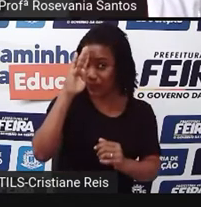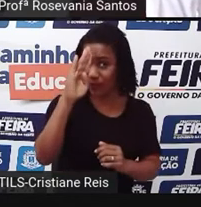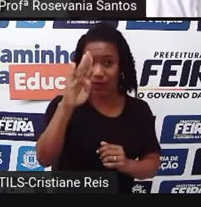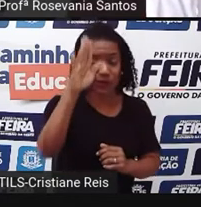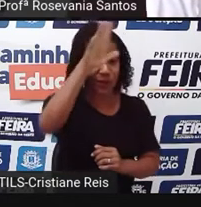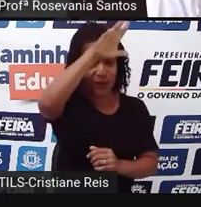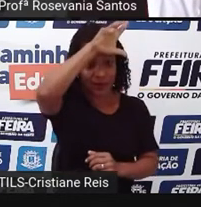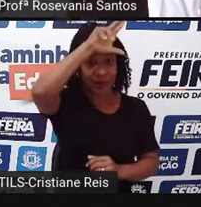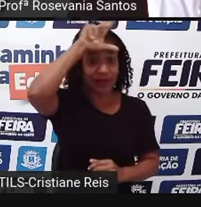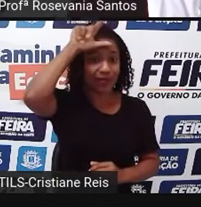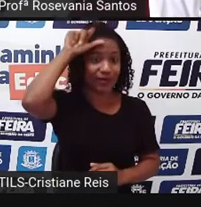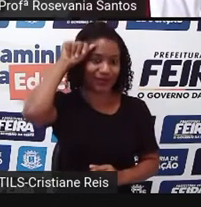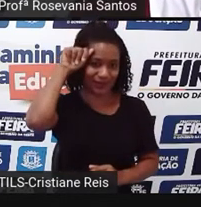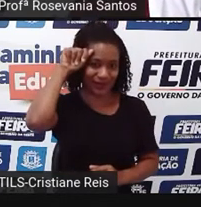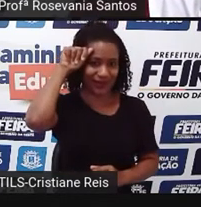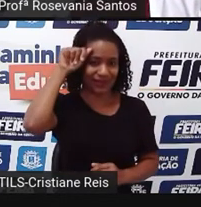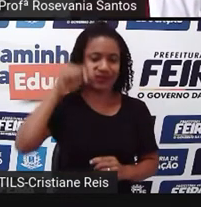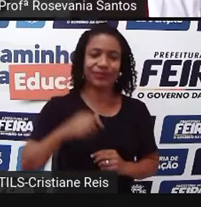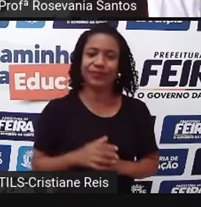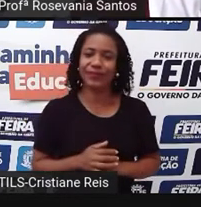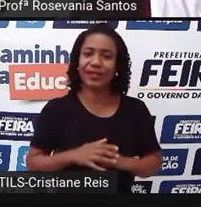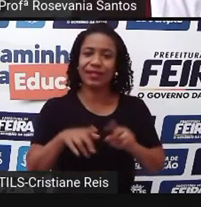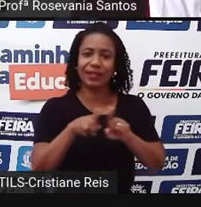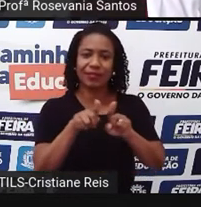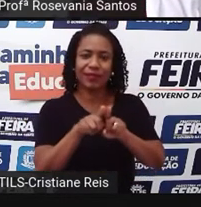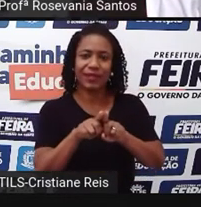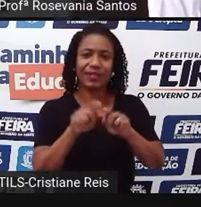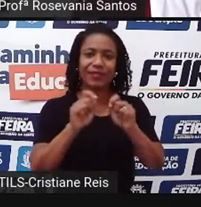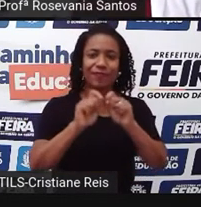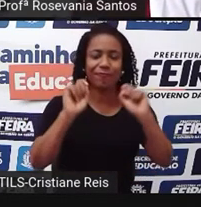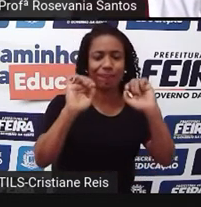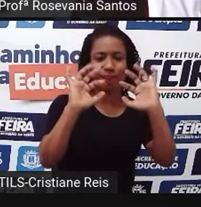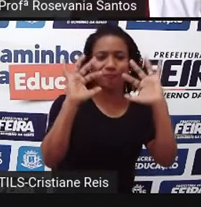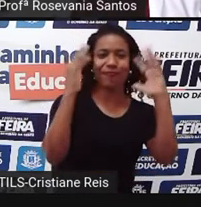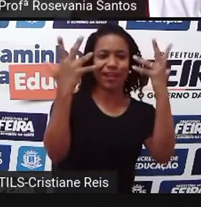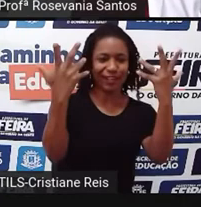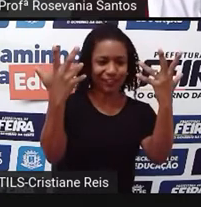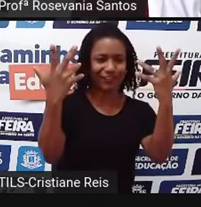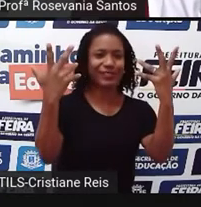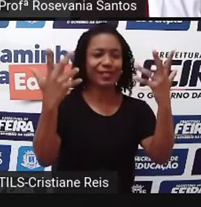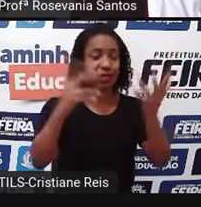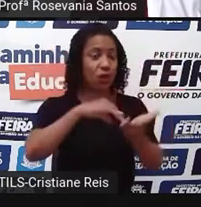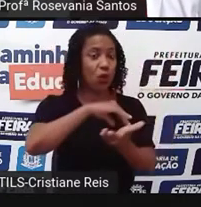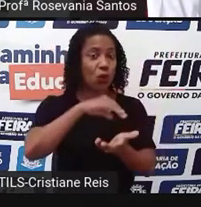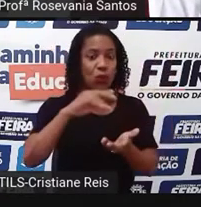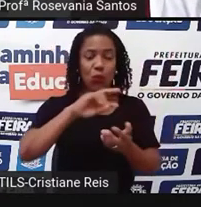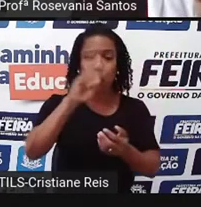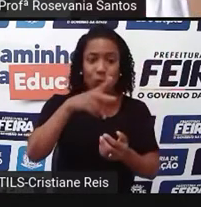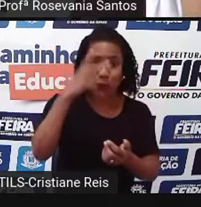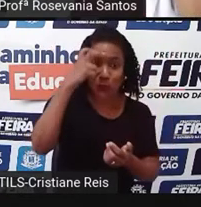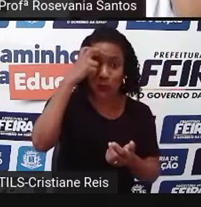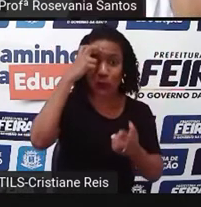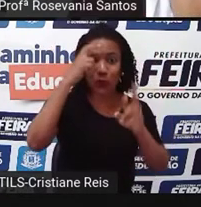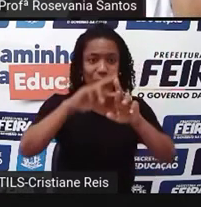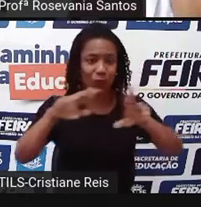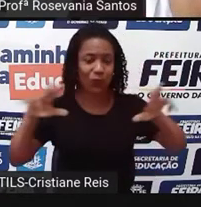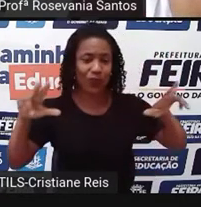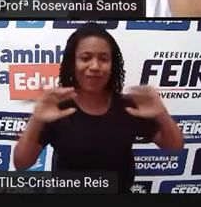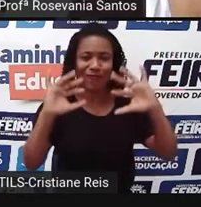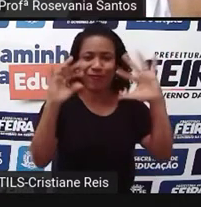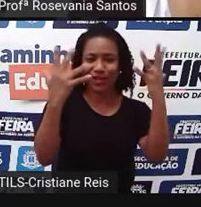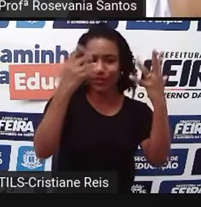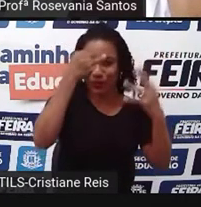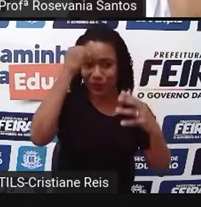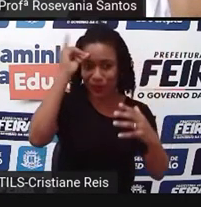região, e também tem aqui os festivais, como o Festival de Parintins, aqui representando os do boi, os